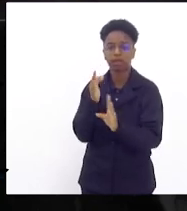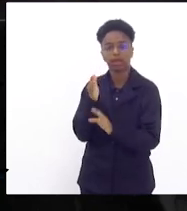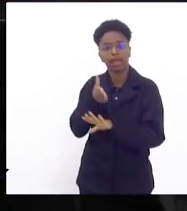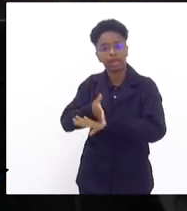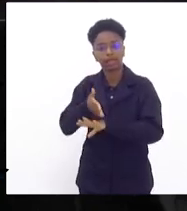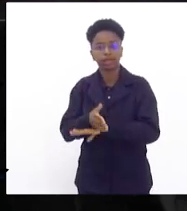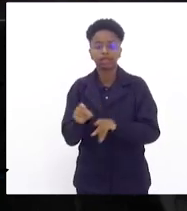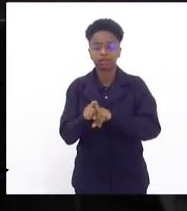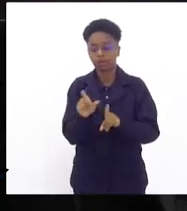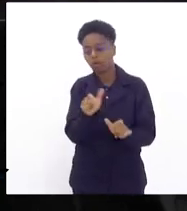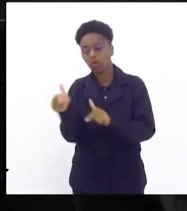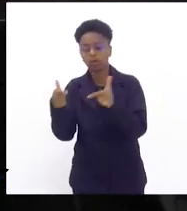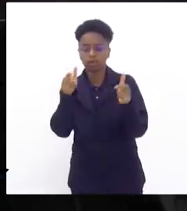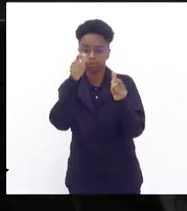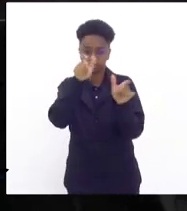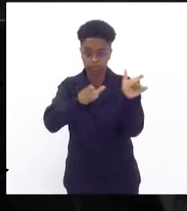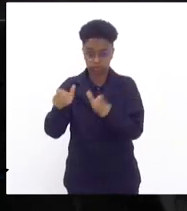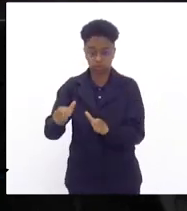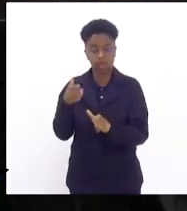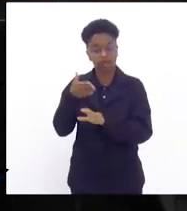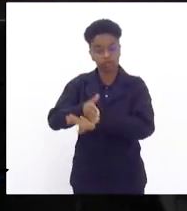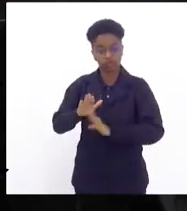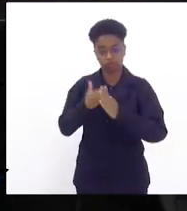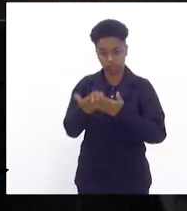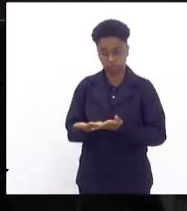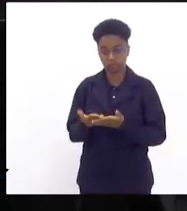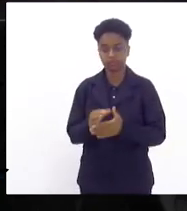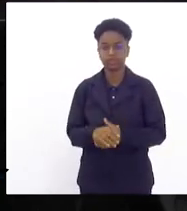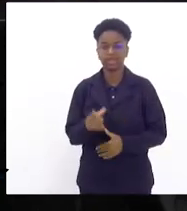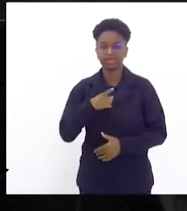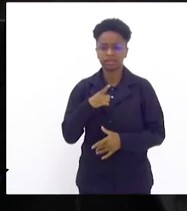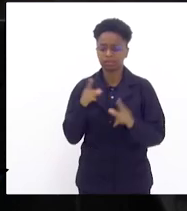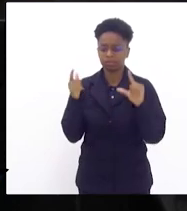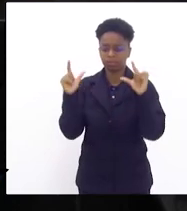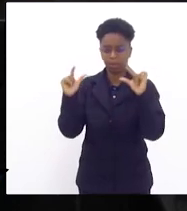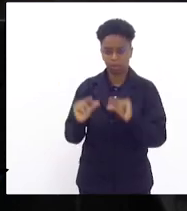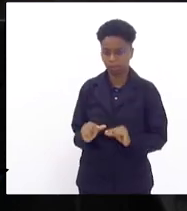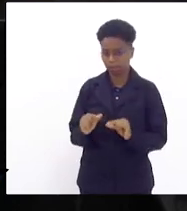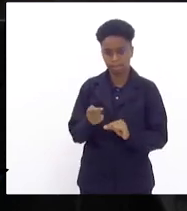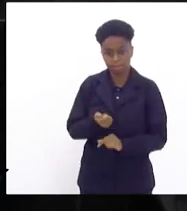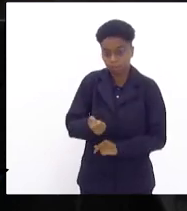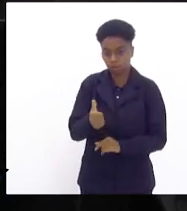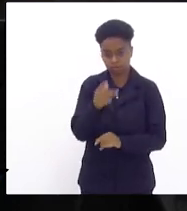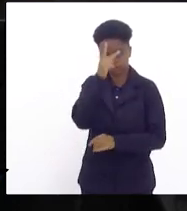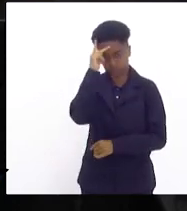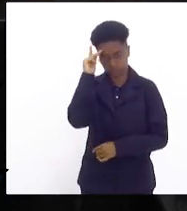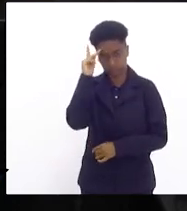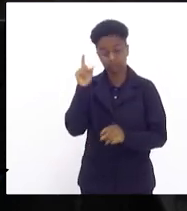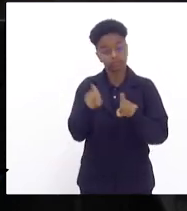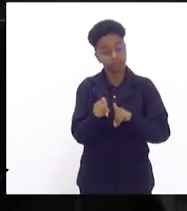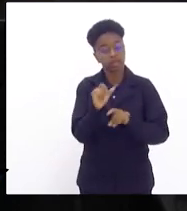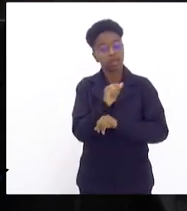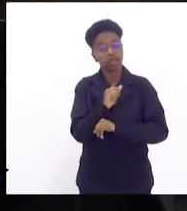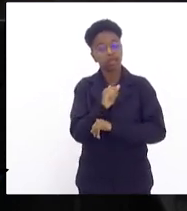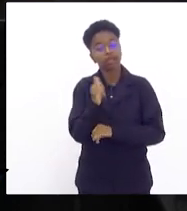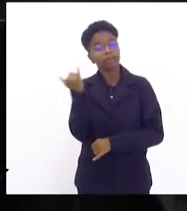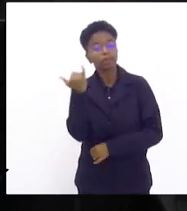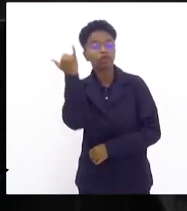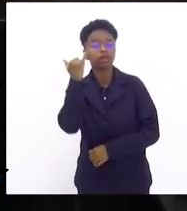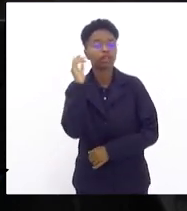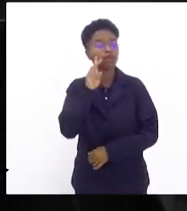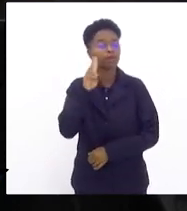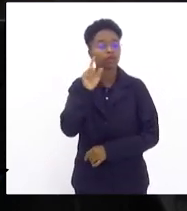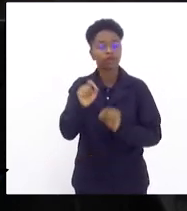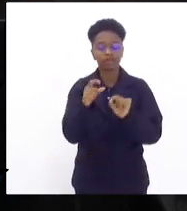pessoas na escola. Temos um número muito reduzido e é importante lembrar que nós temos escolas em tempo